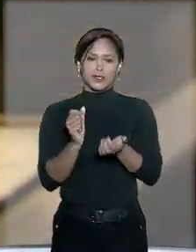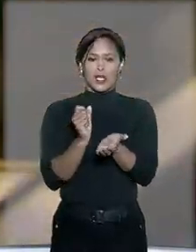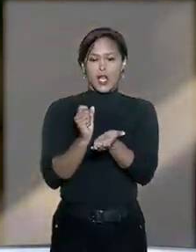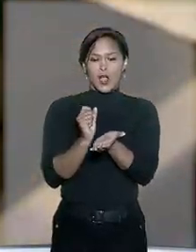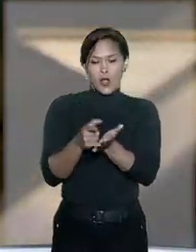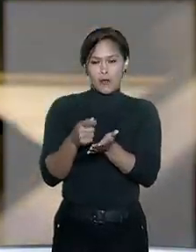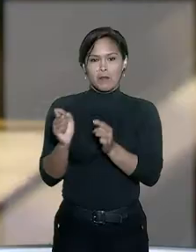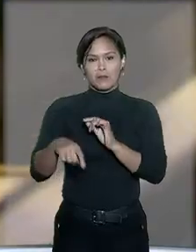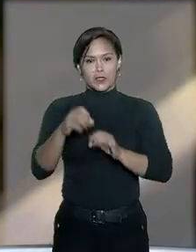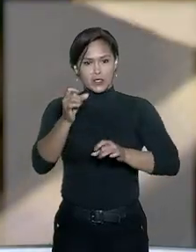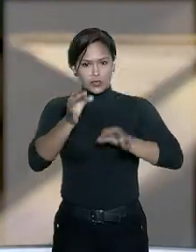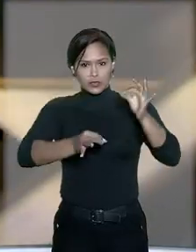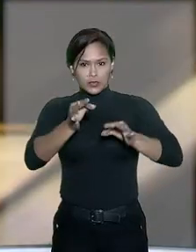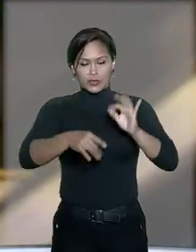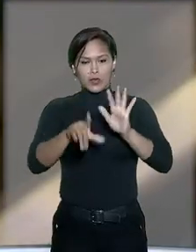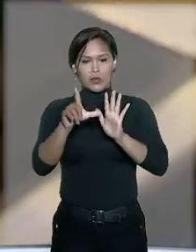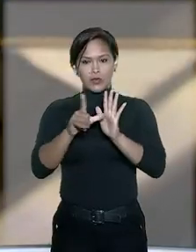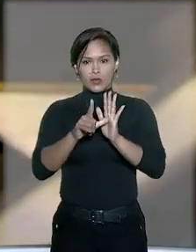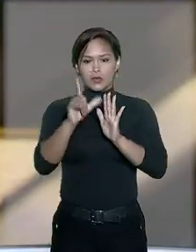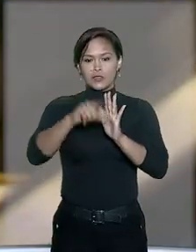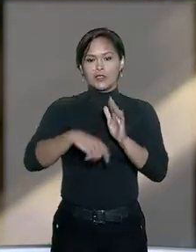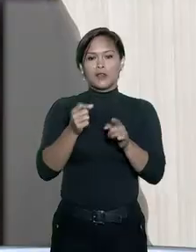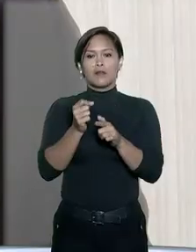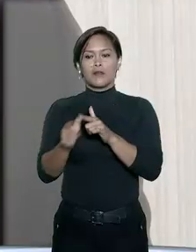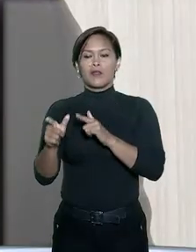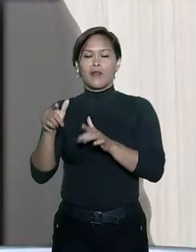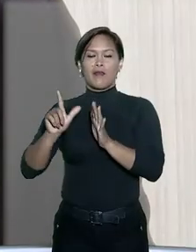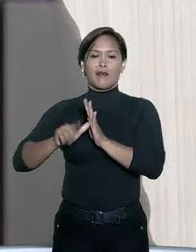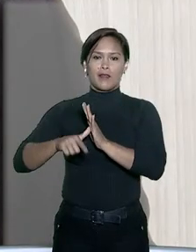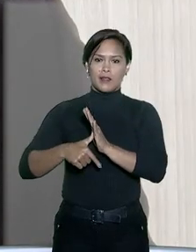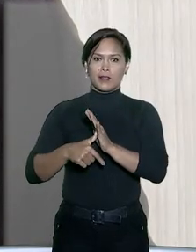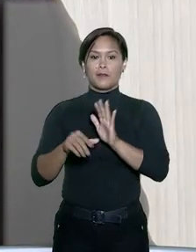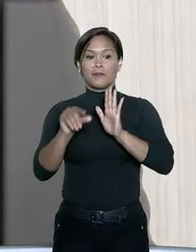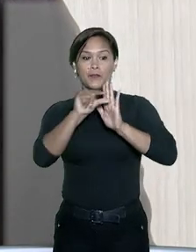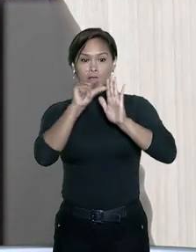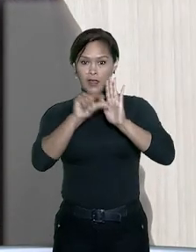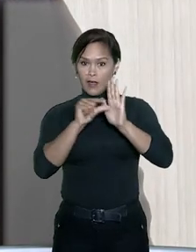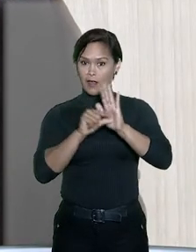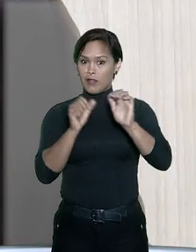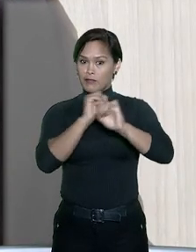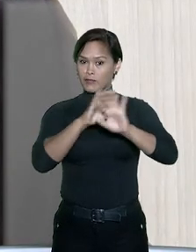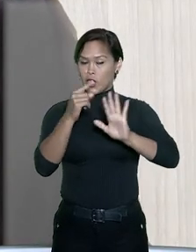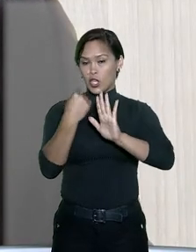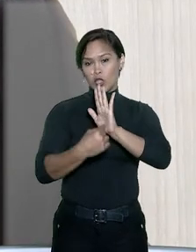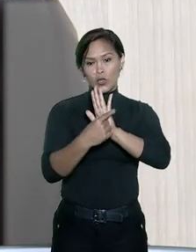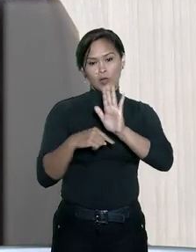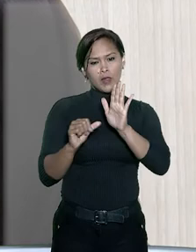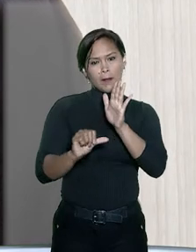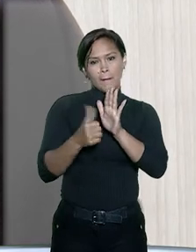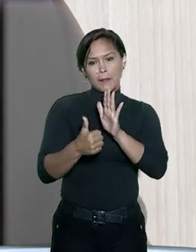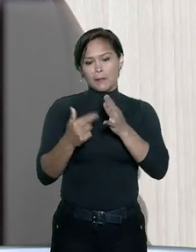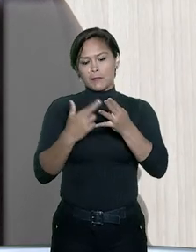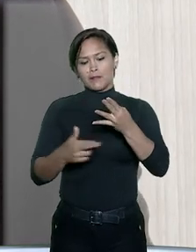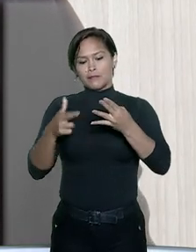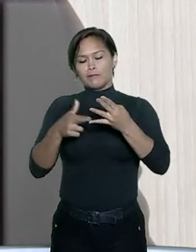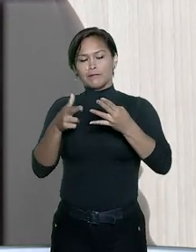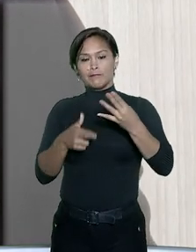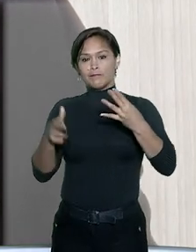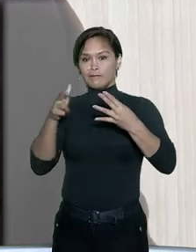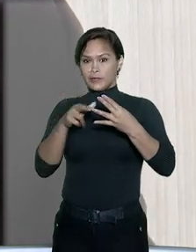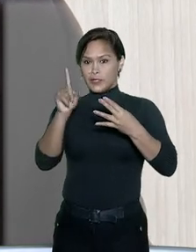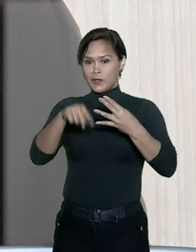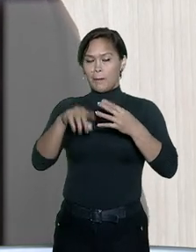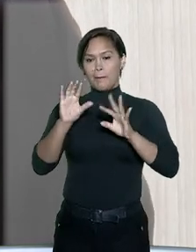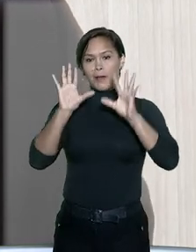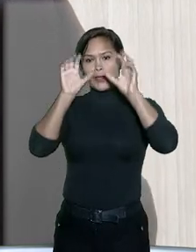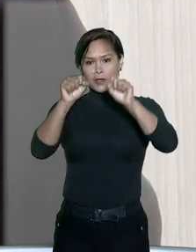judicialmente o lojista por aluguéis em atraso. A cláusula foi declarada nula nas primeira e segunda instâncias. Para